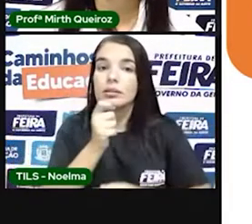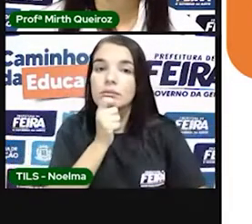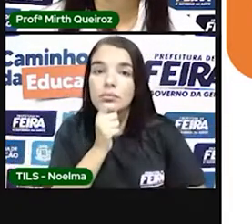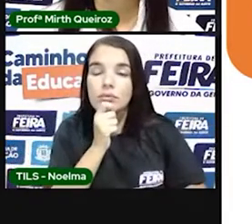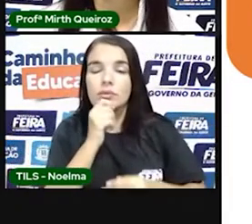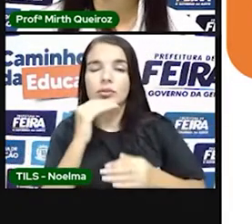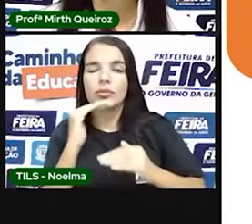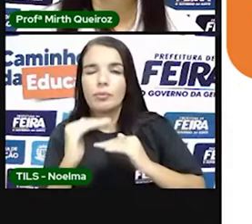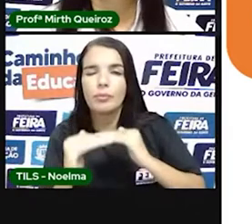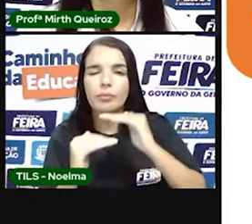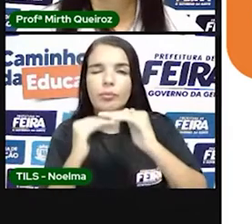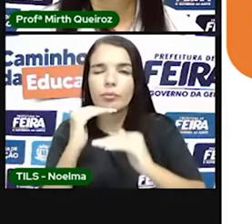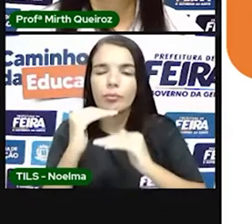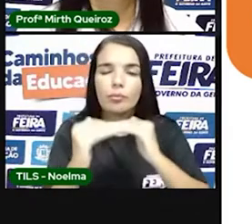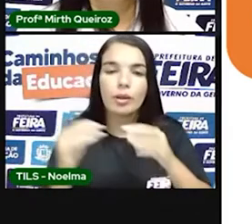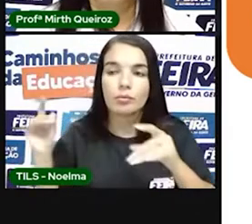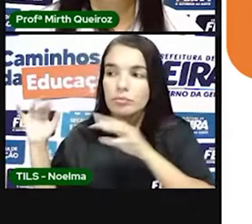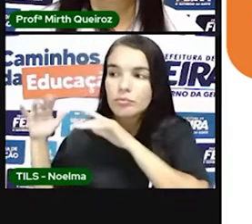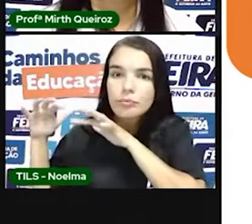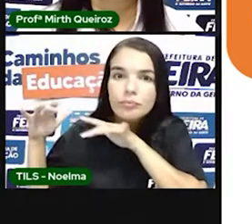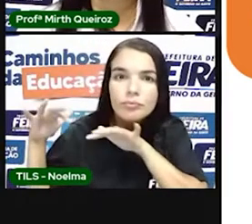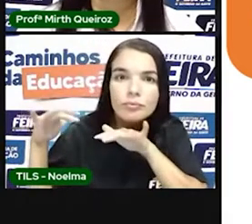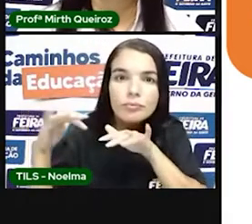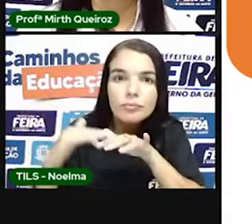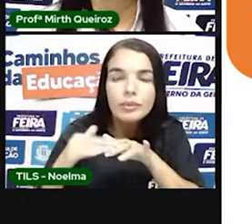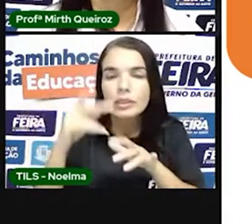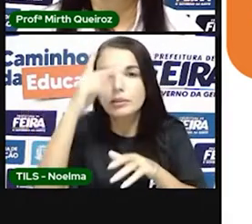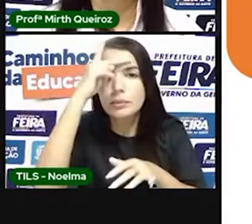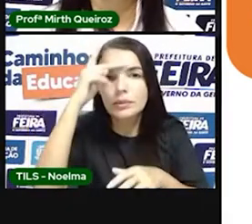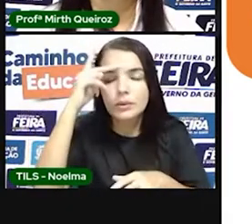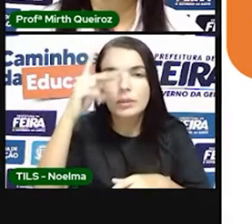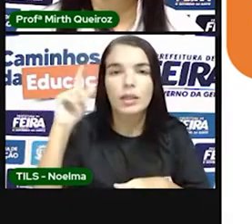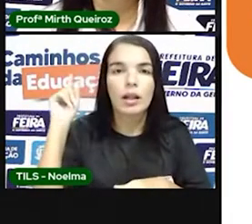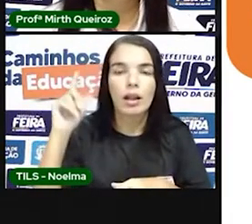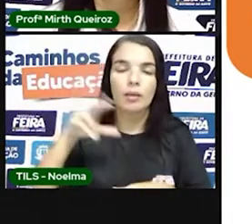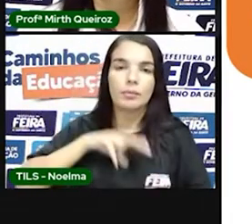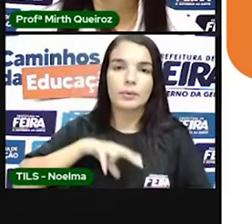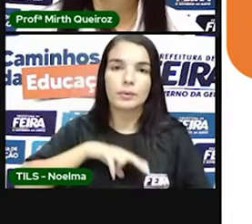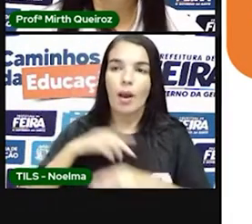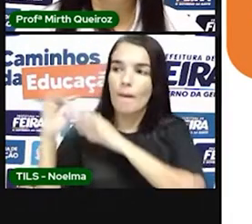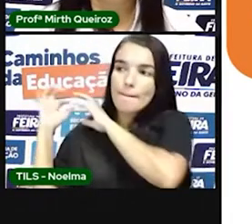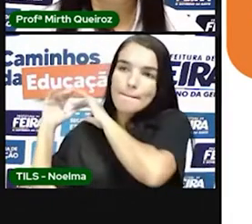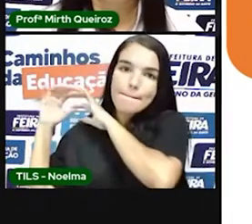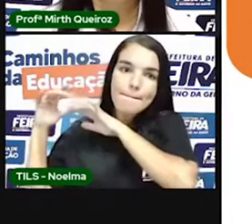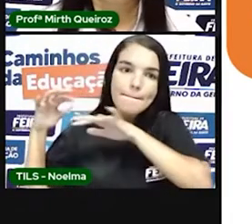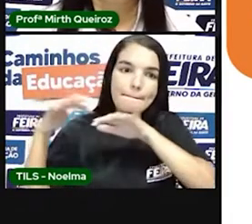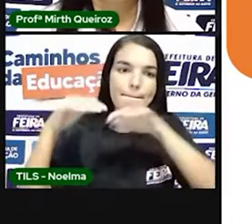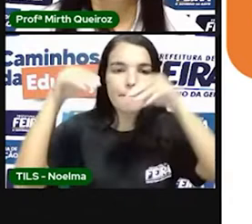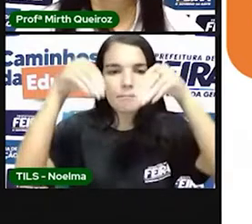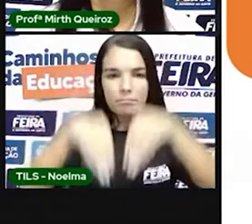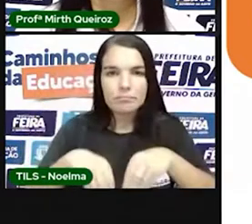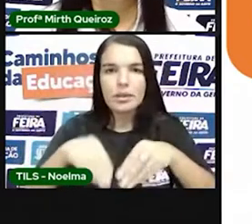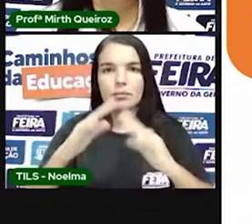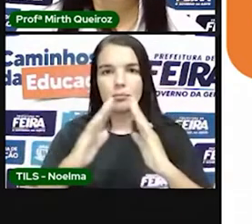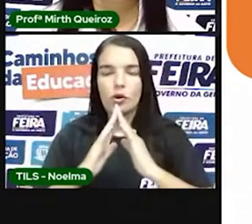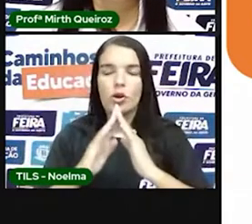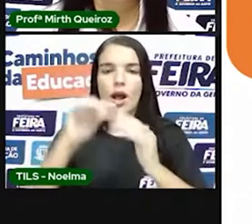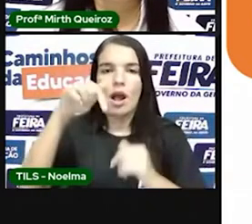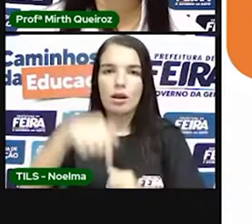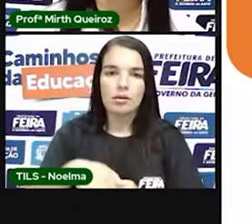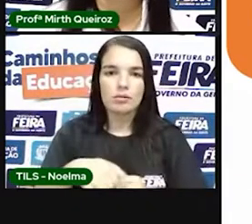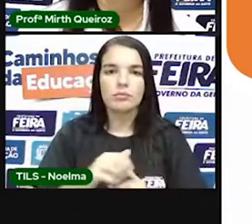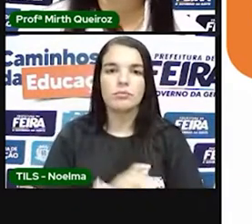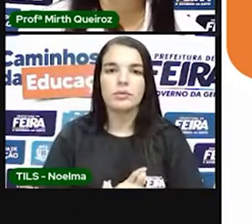quando o Brasil, parte do Brasil foi dividido em 15 capitanias, tá? O período pré